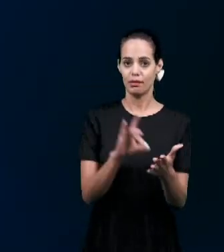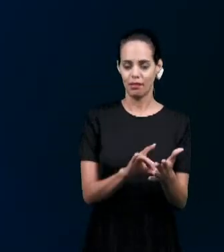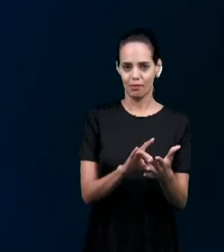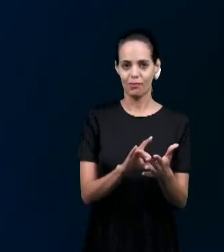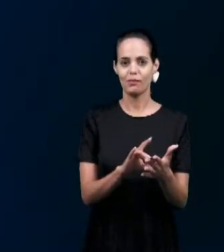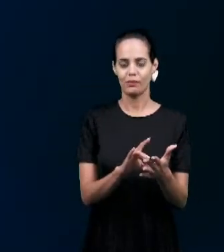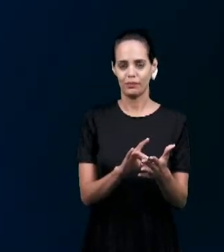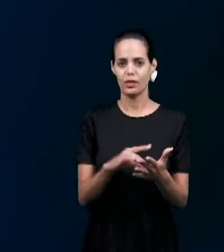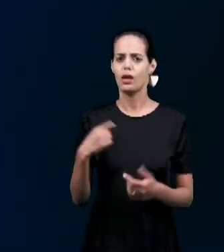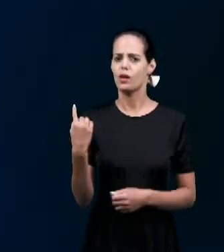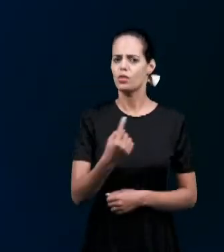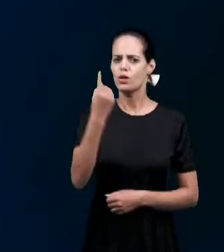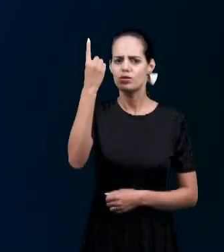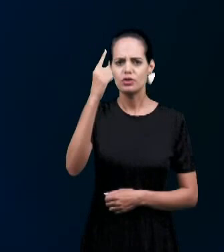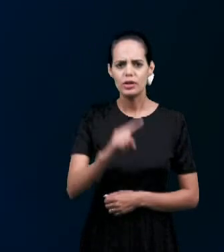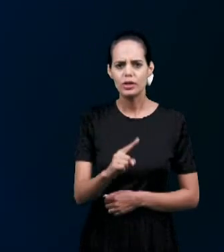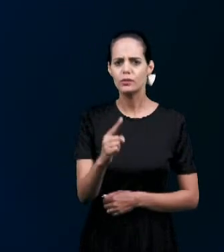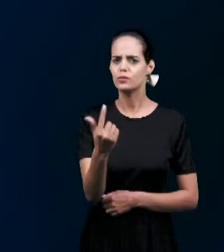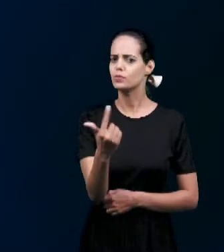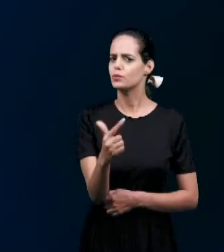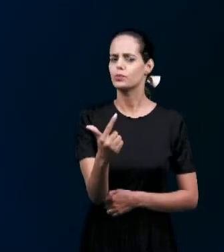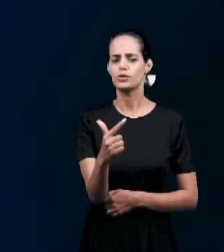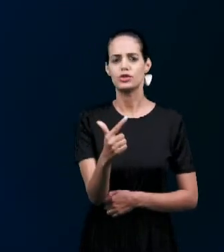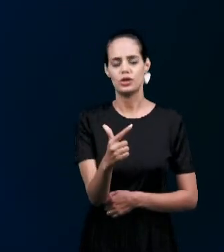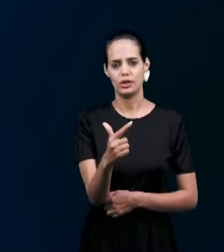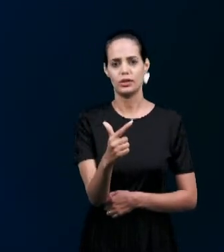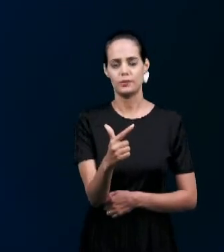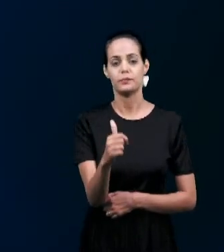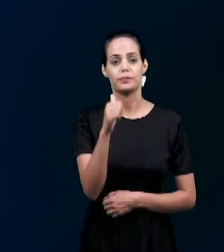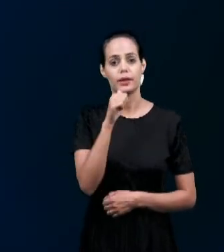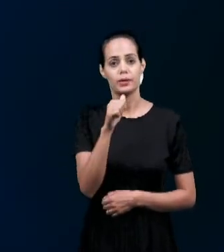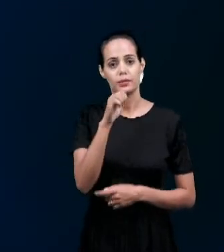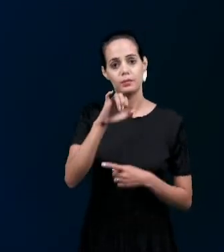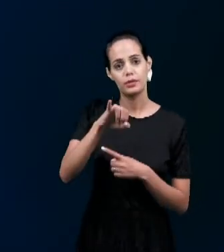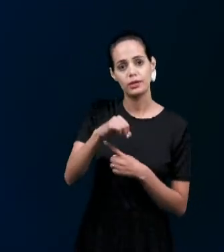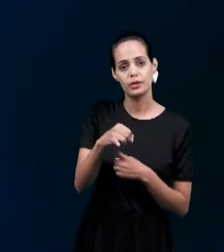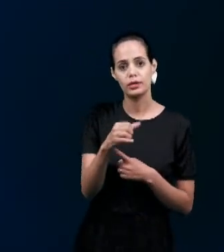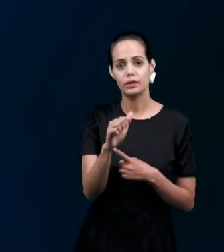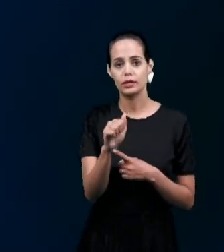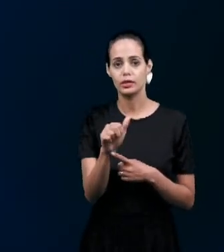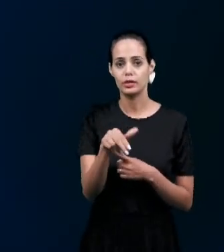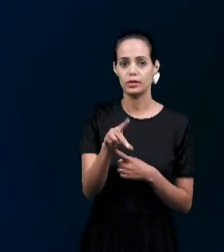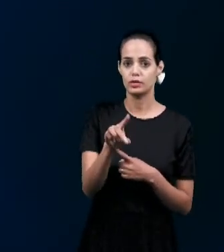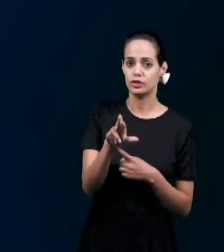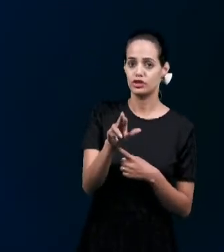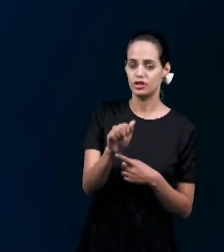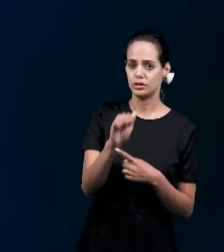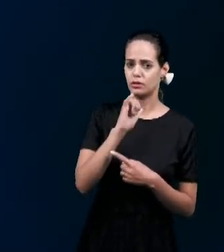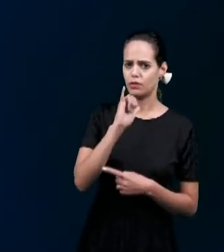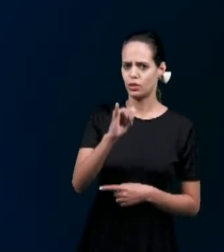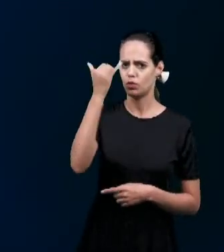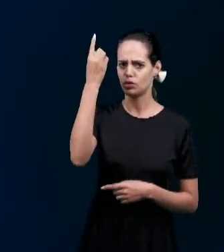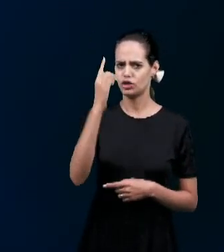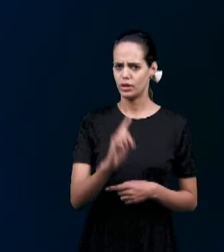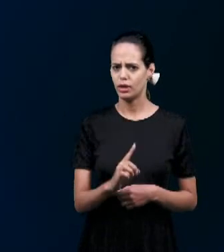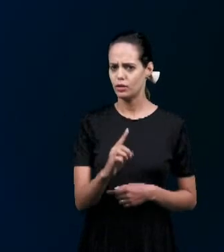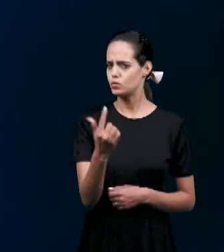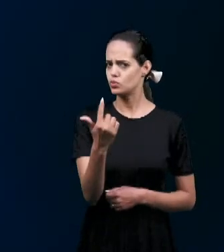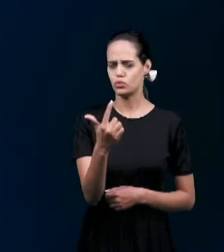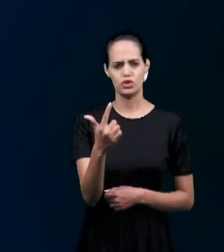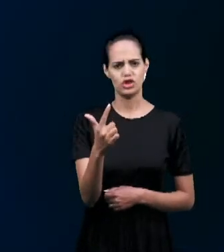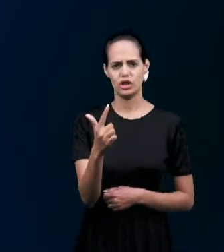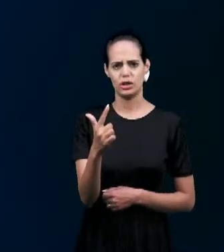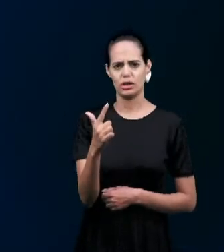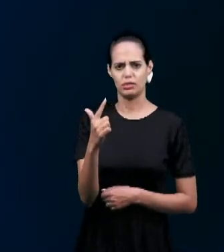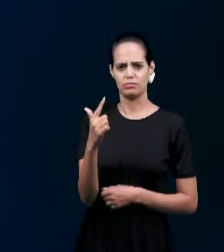tínhamos o direito Como a irmã Ejandra afirmou Não tínhamos o direito De ser herdeiros Mas pela rejeição de Israel